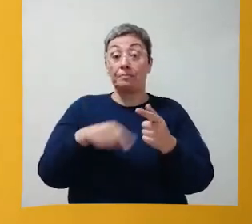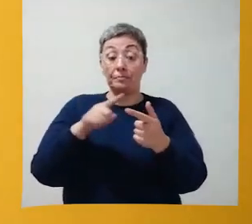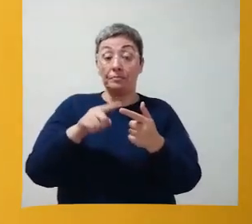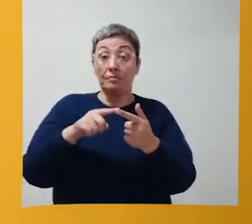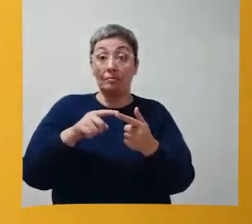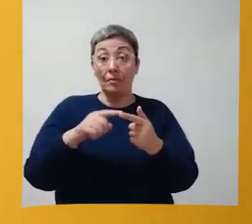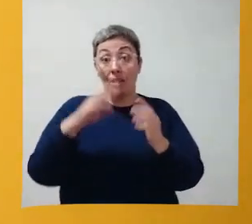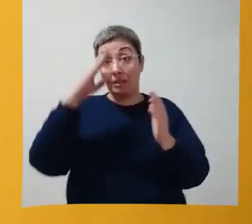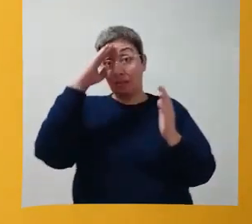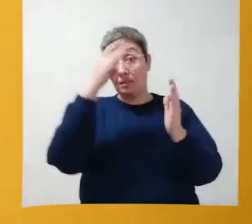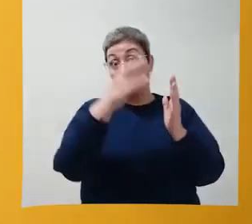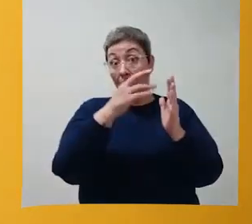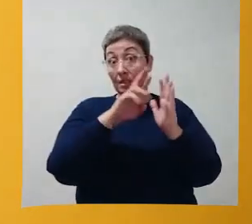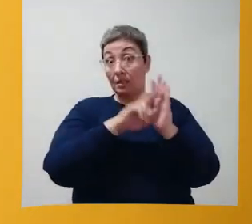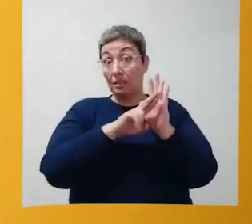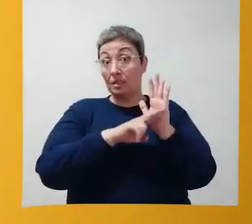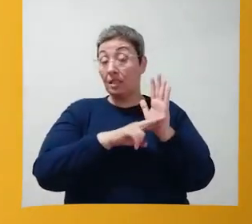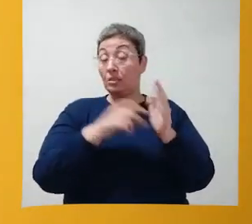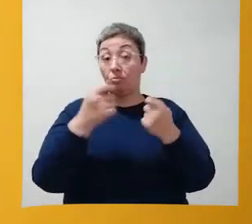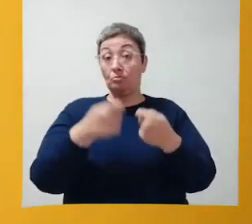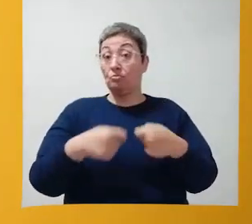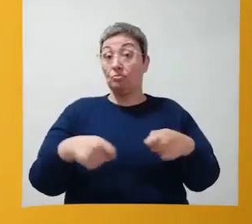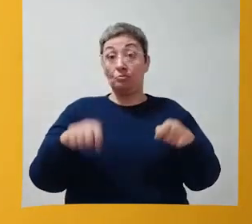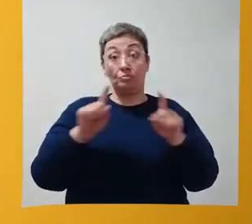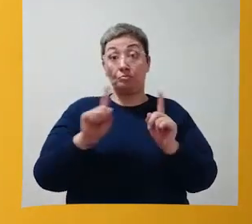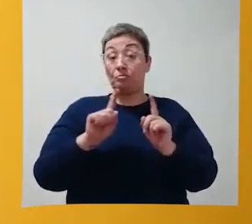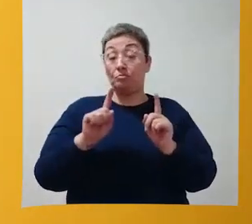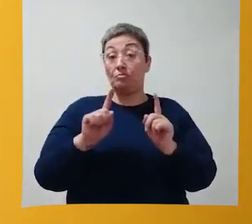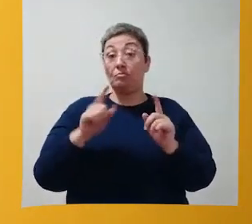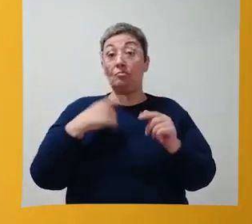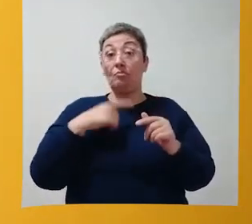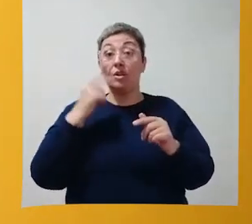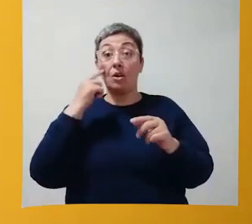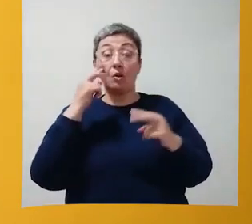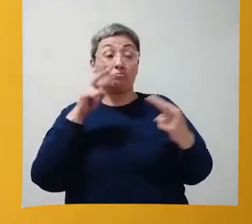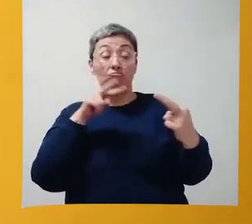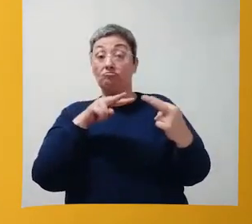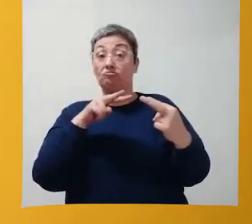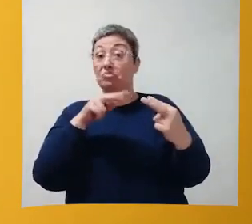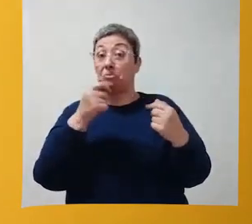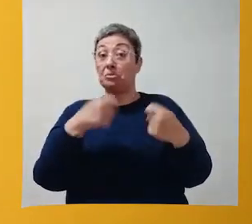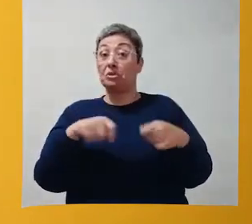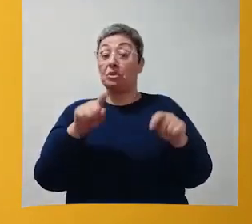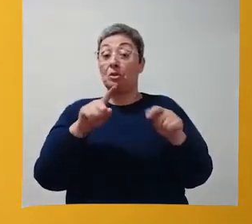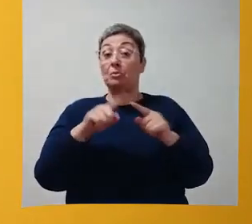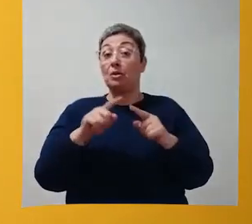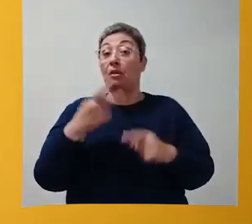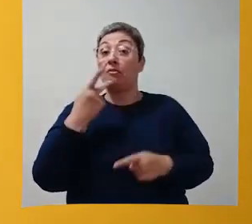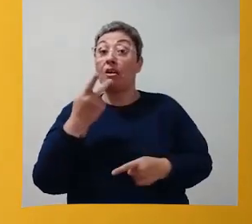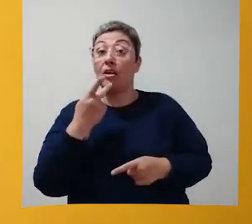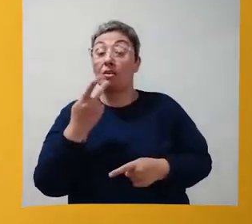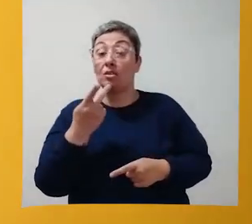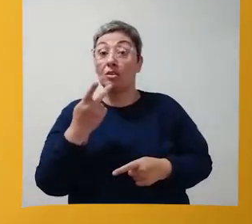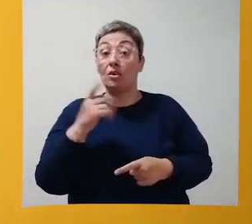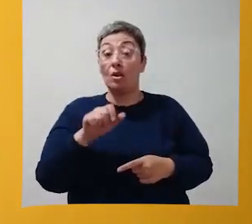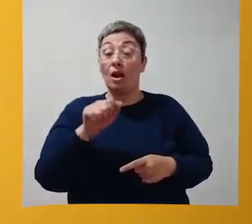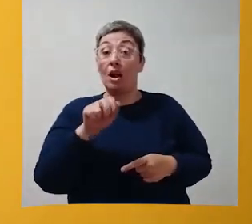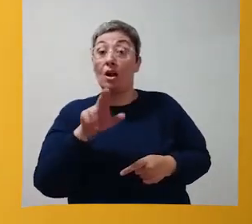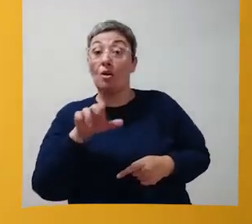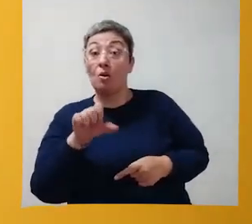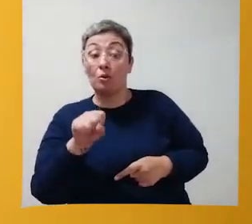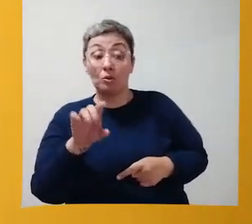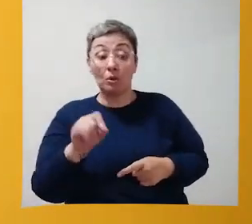segmento de instrução, ela não precisa necessariamente ter um contato visual. Quando eu falo, o